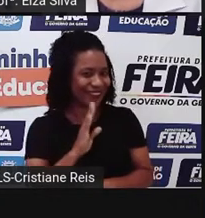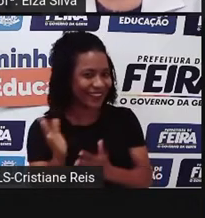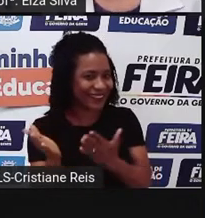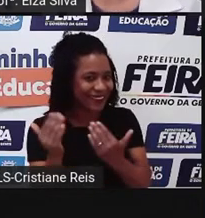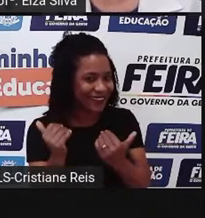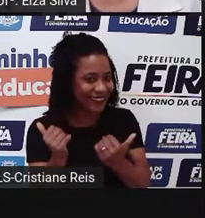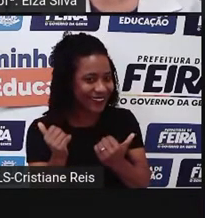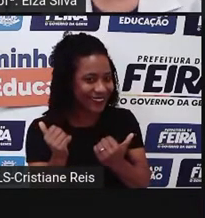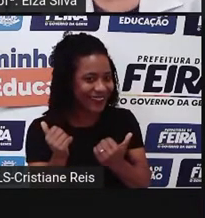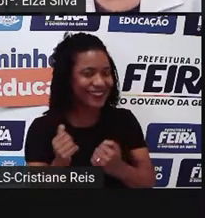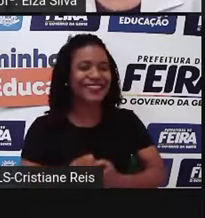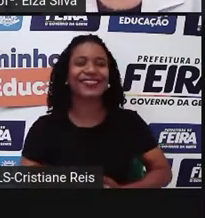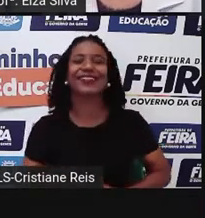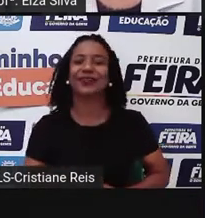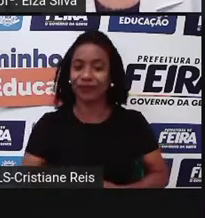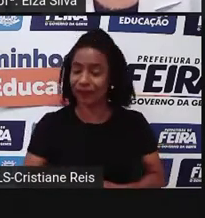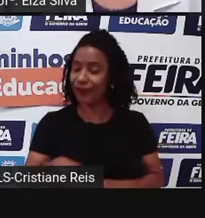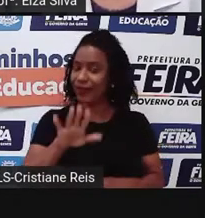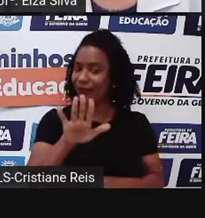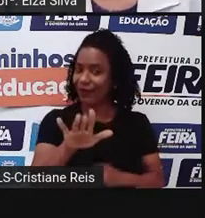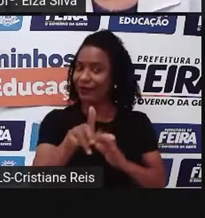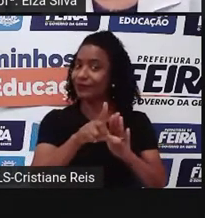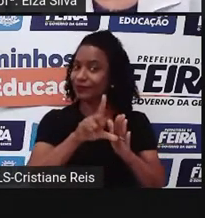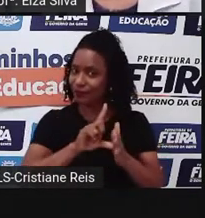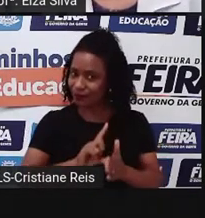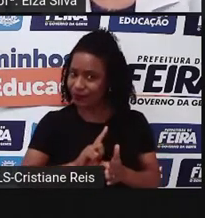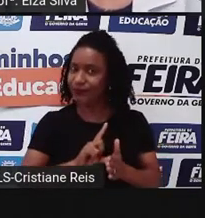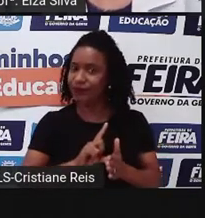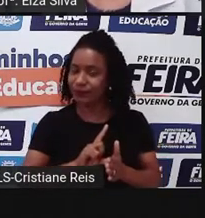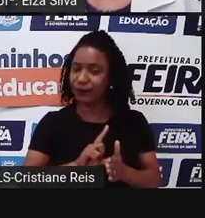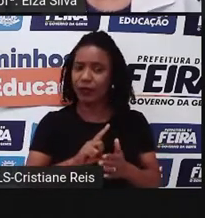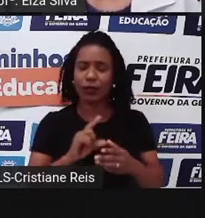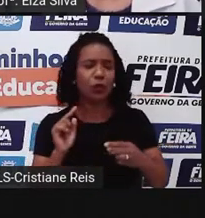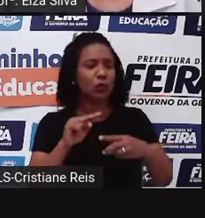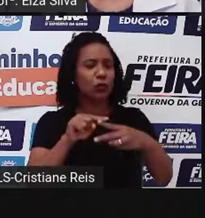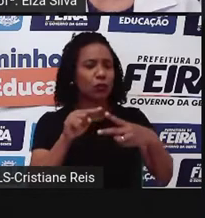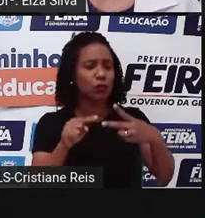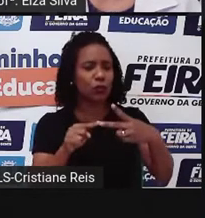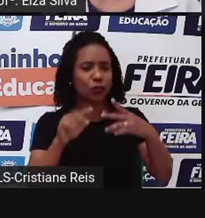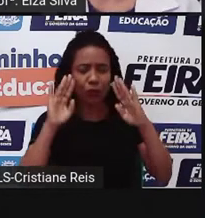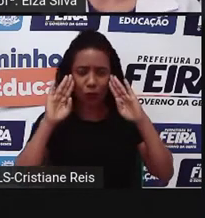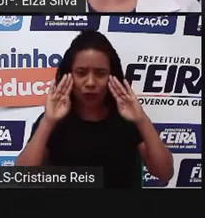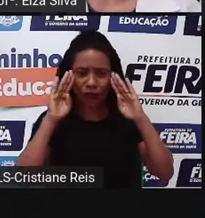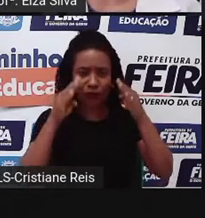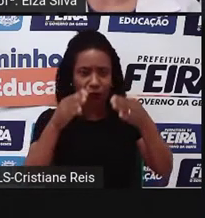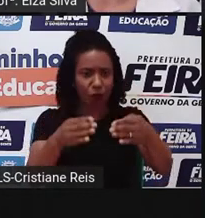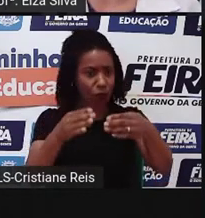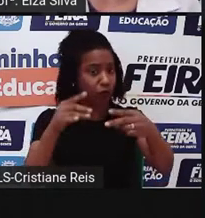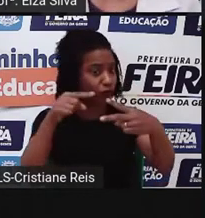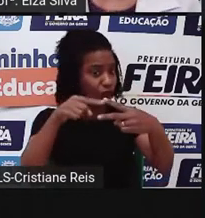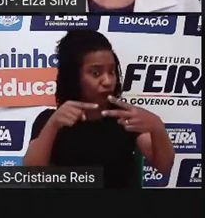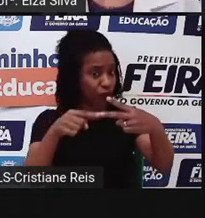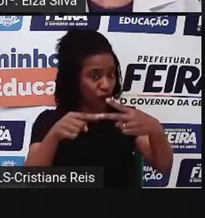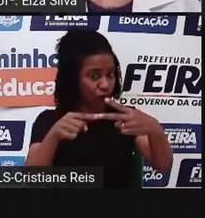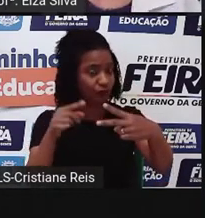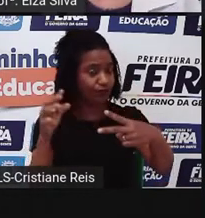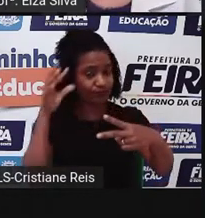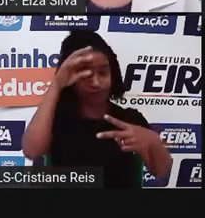Mas, antes, vamos delimitar quais os objetivos que nós vamos alcançar na nossa aula de hoje.